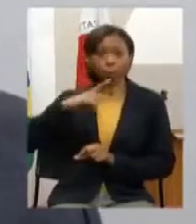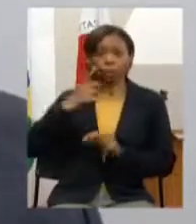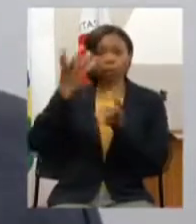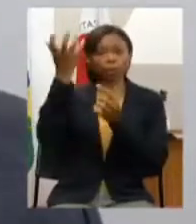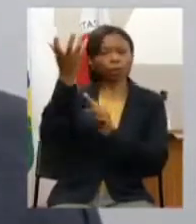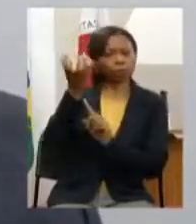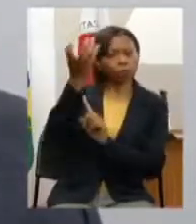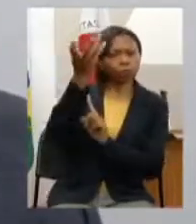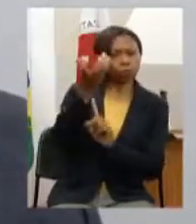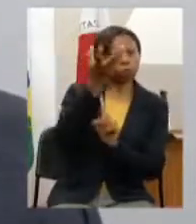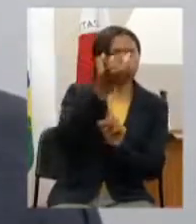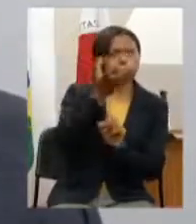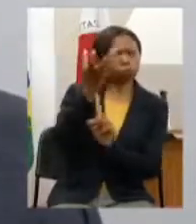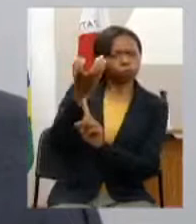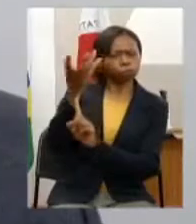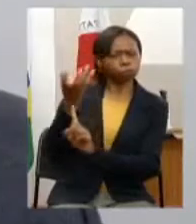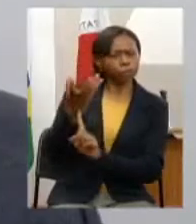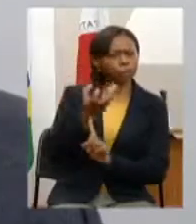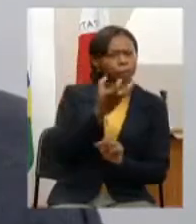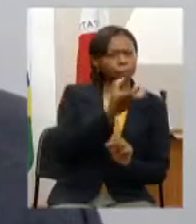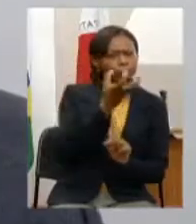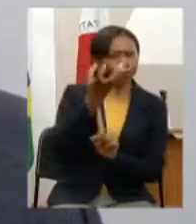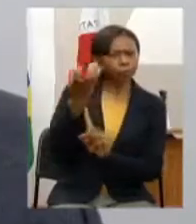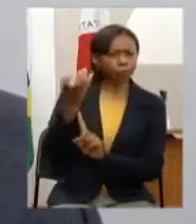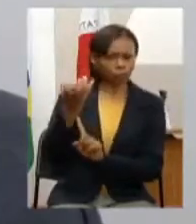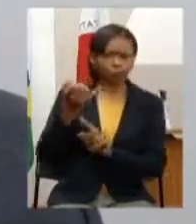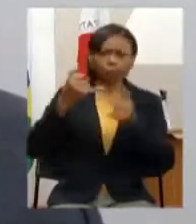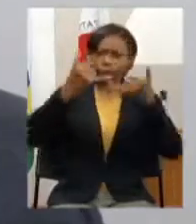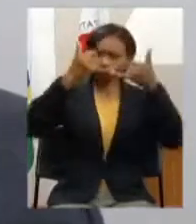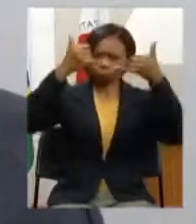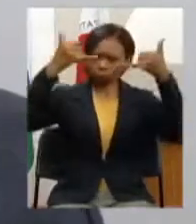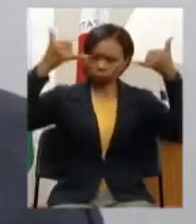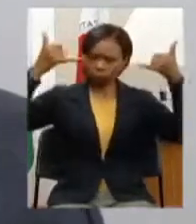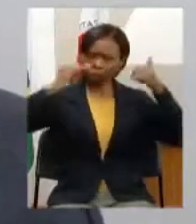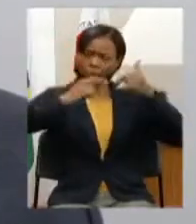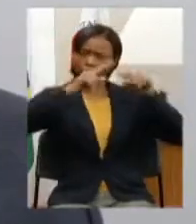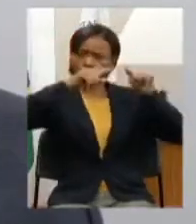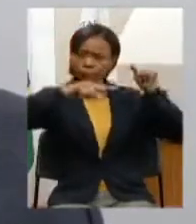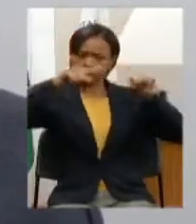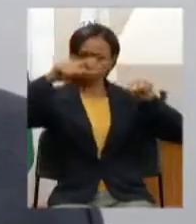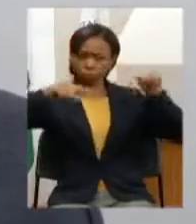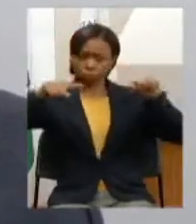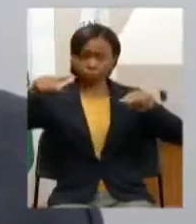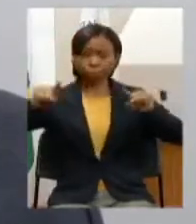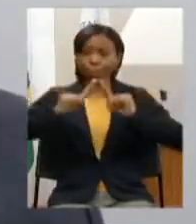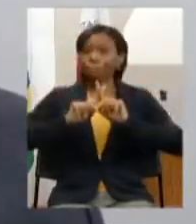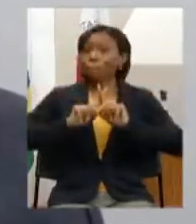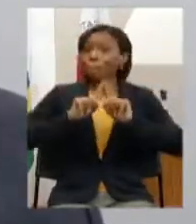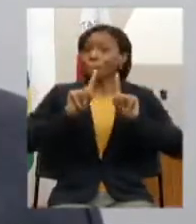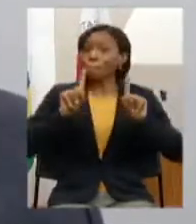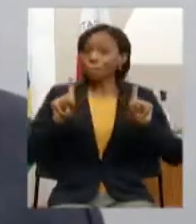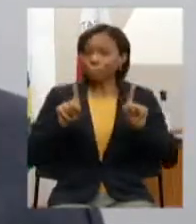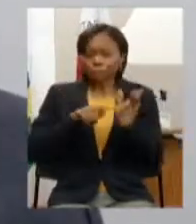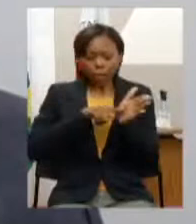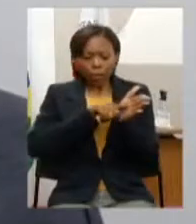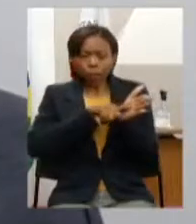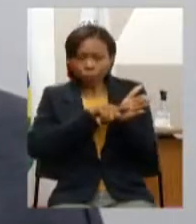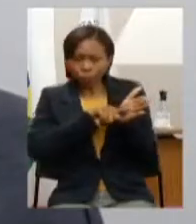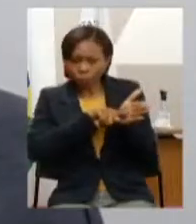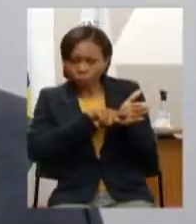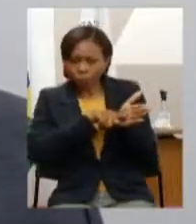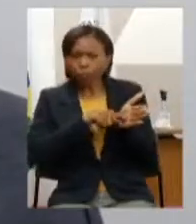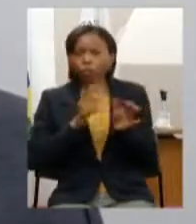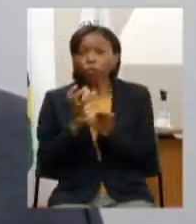eletromagnéticas pelas estações radiobásicas né contudo um relatório organizado por 29